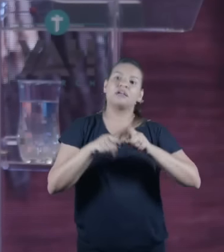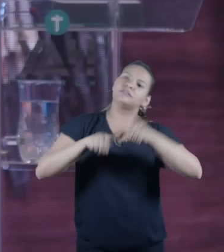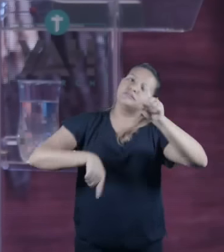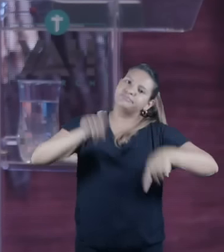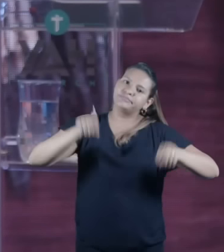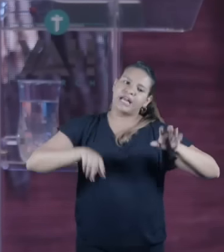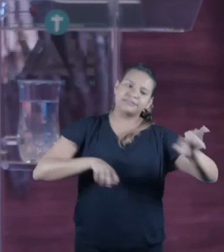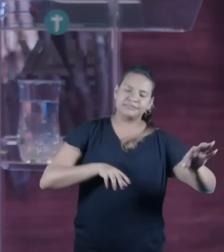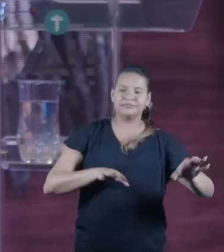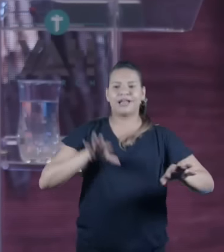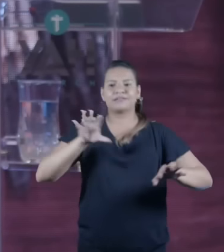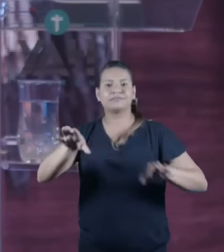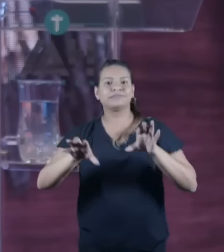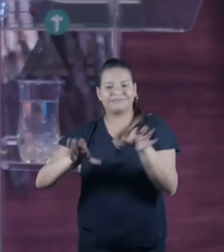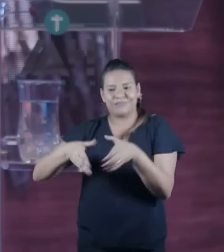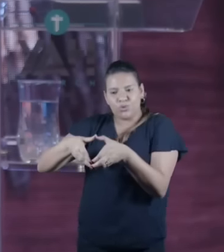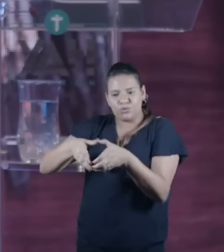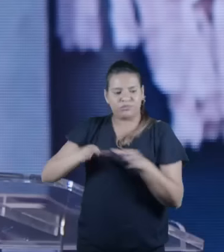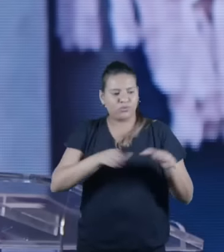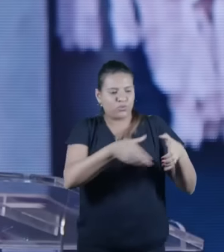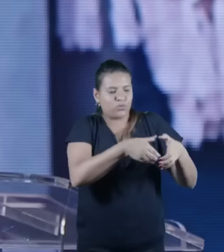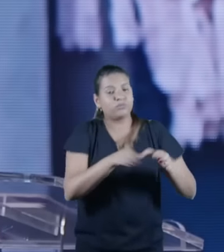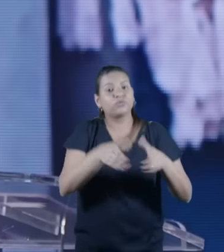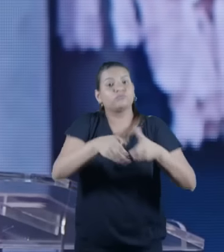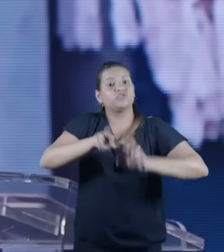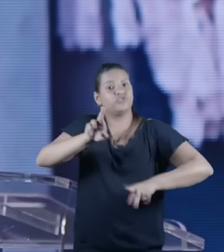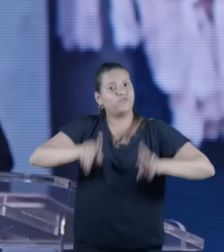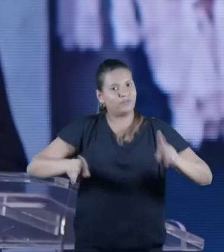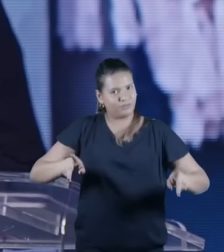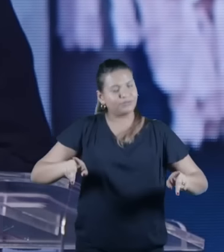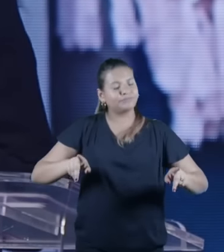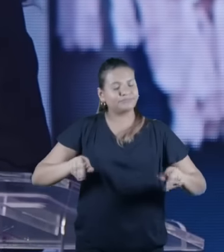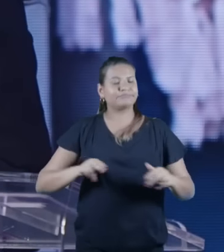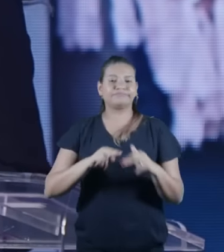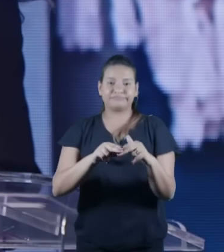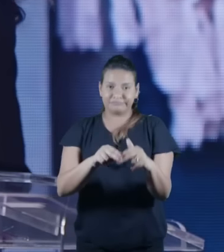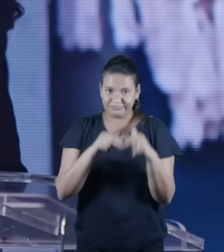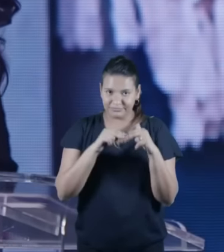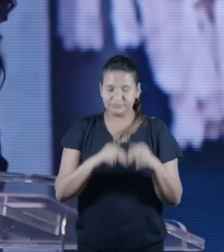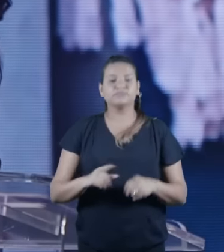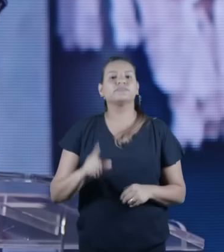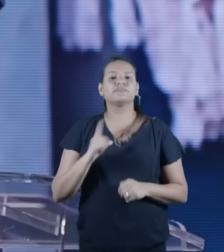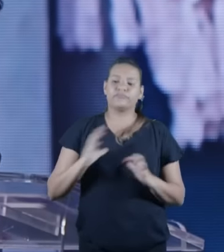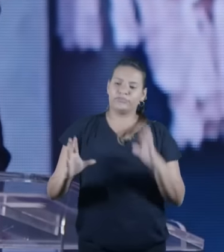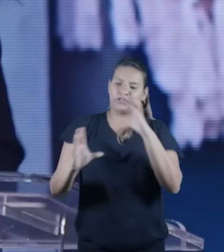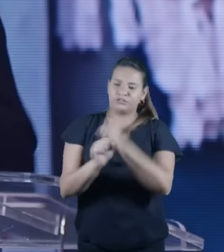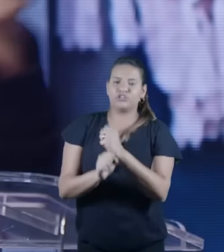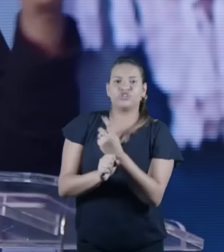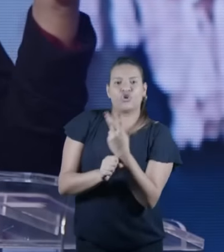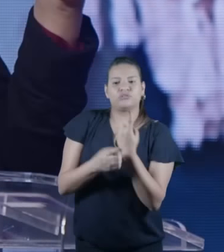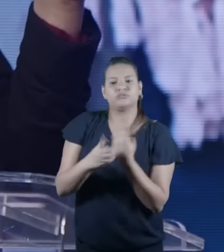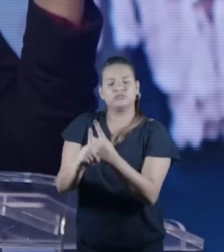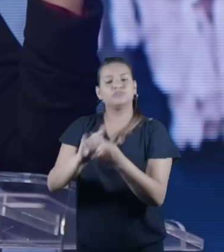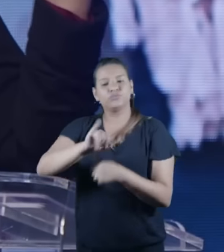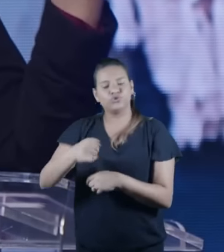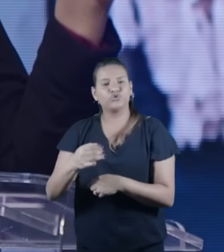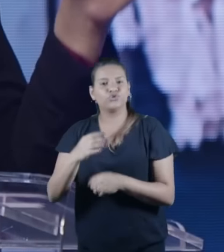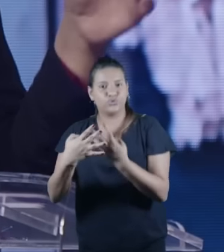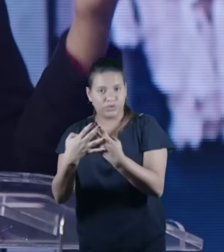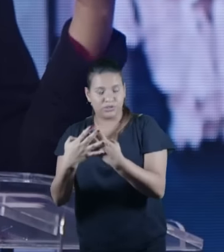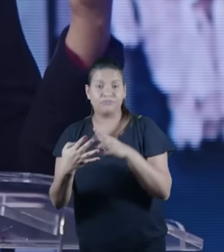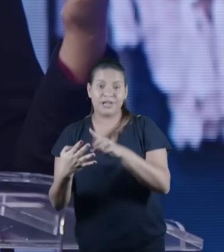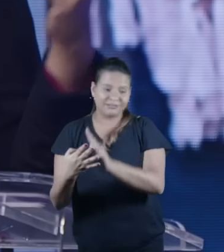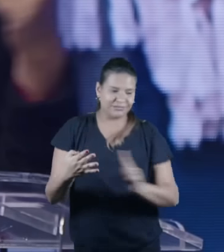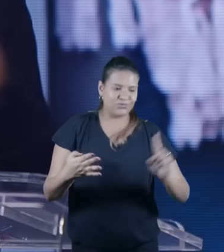dos apóstolos e quando a gente lembra de Jesus vamos lembrar do meio que eles viviam e quem eles eram eu estava conversando com o Lamartini